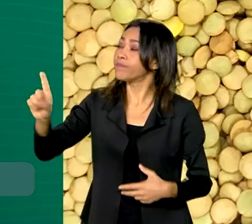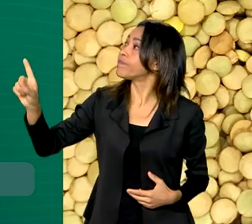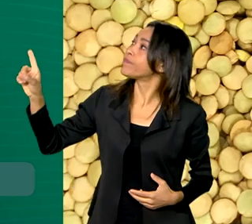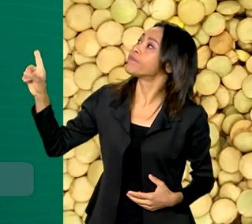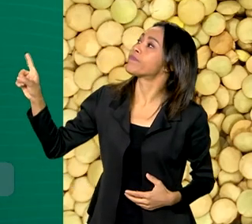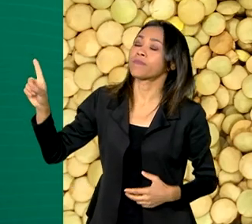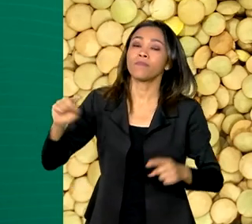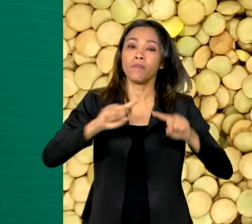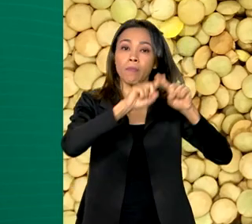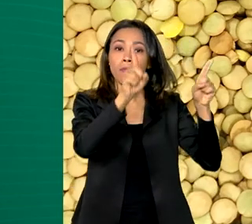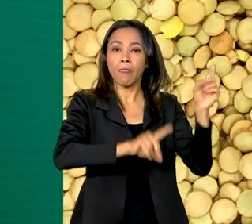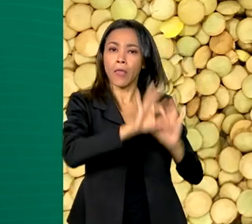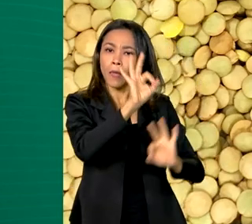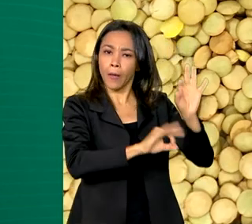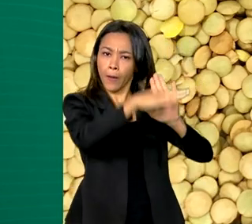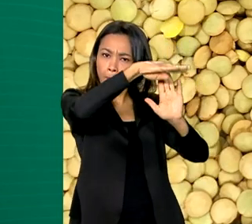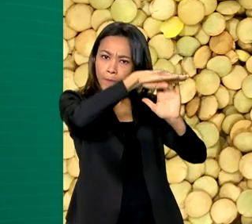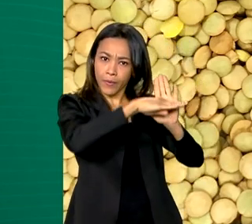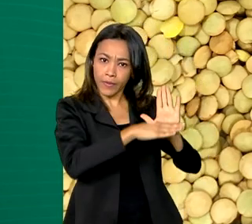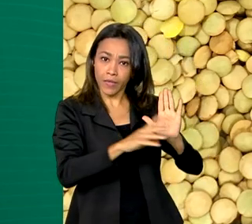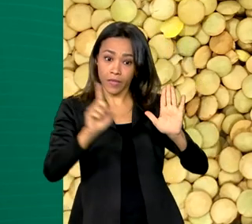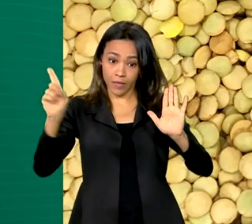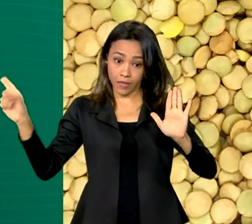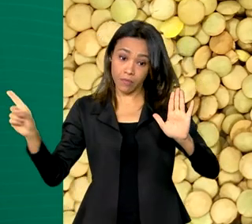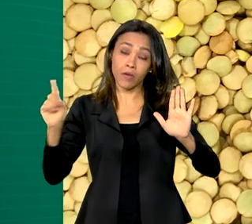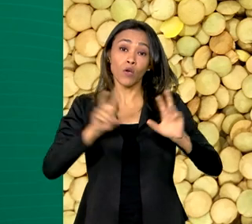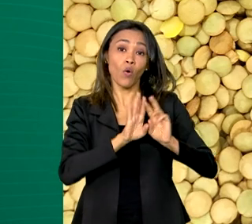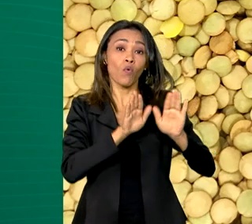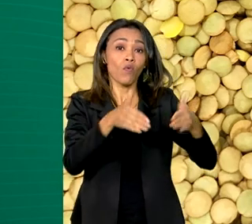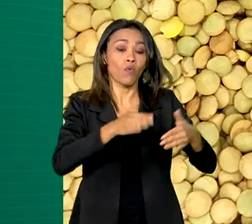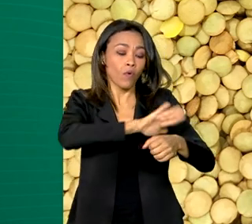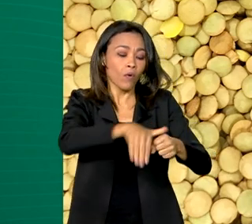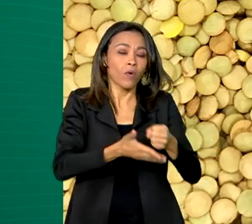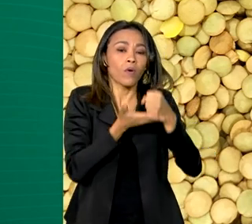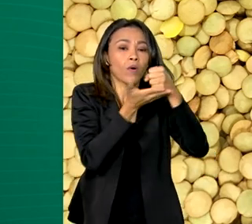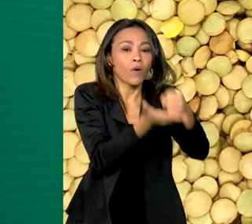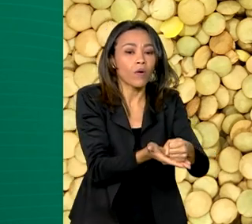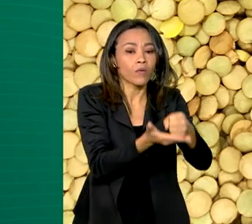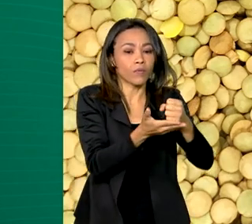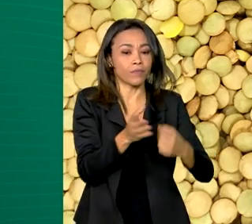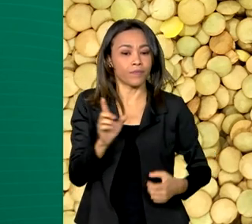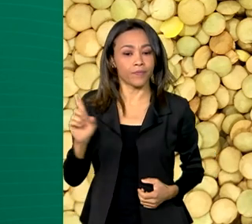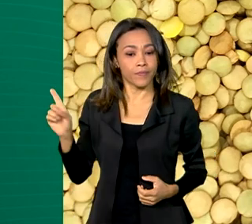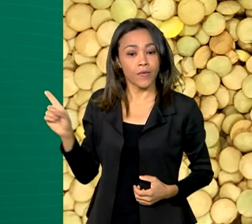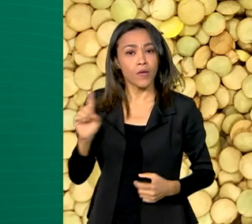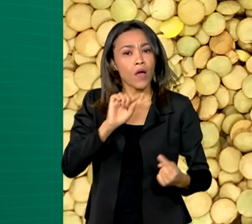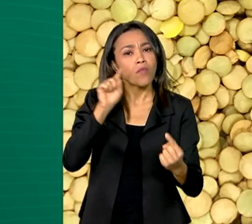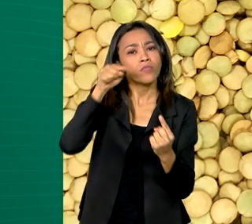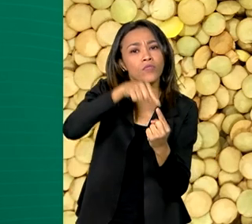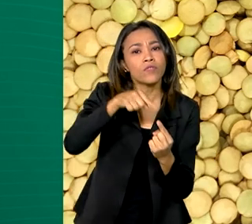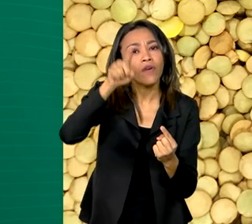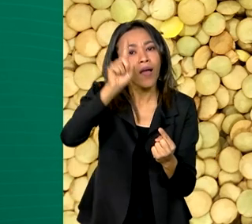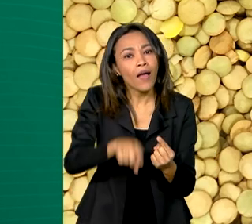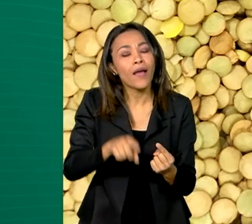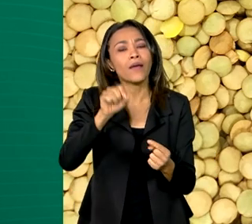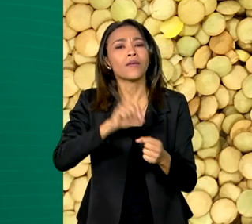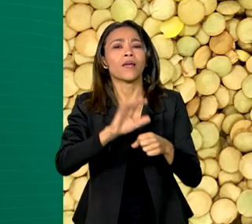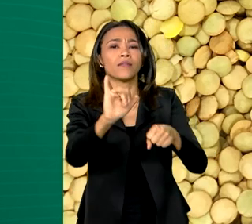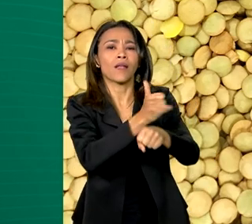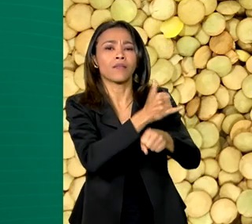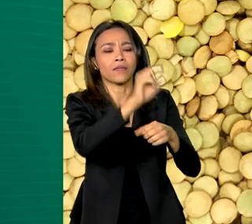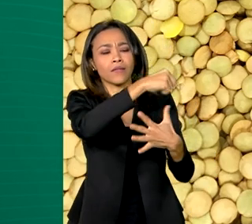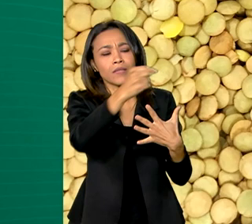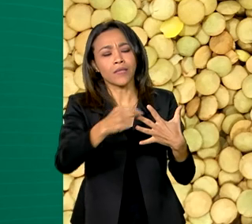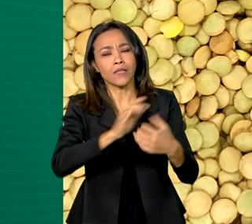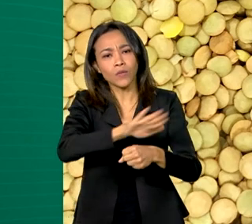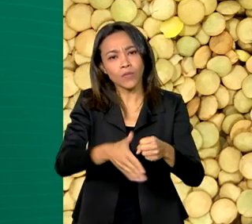Financiamento a Sistemas de Produção Agropecuária Sustentáveis, o Renova Agro. A ideia é financiar práticas sustentáveis,